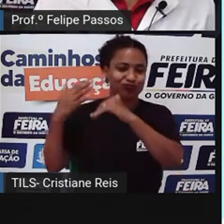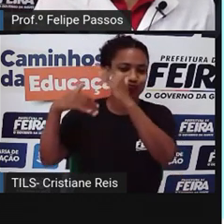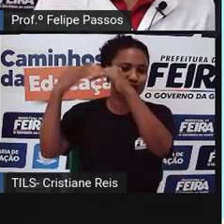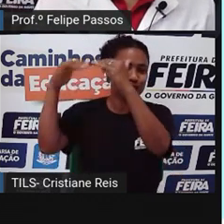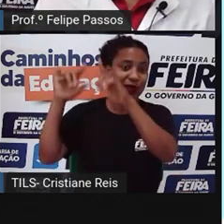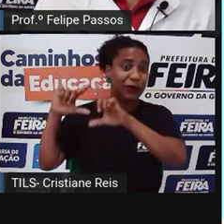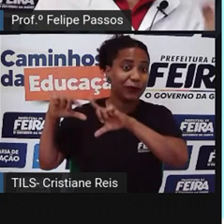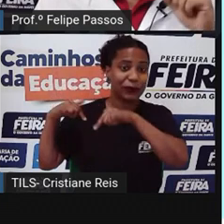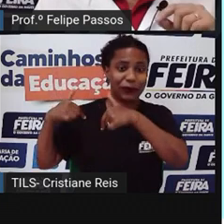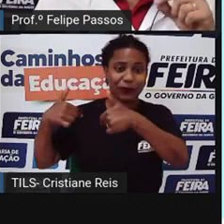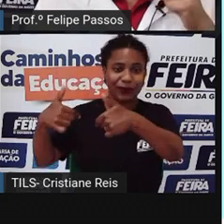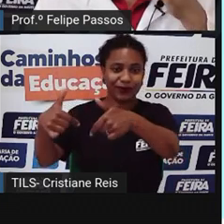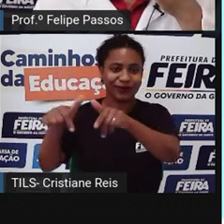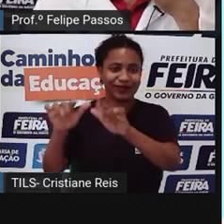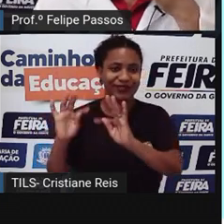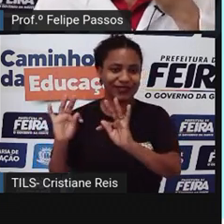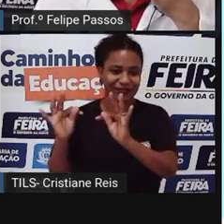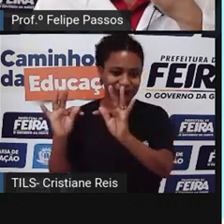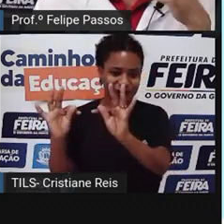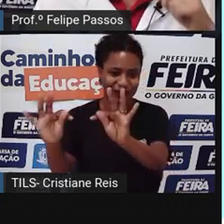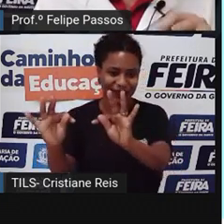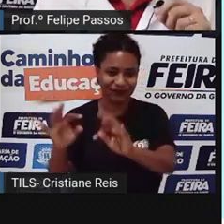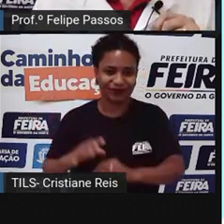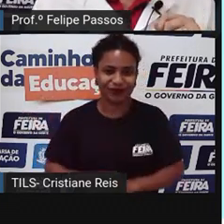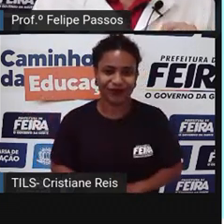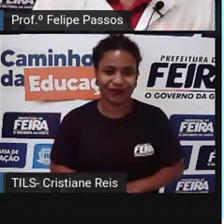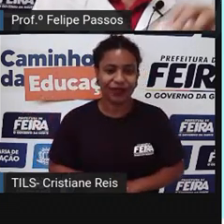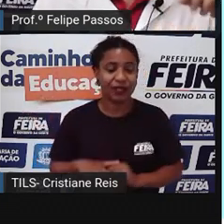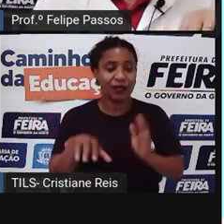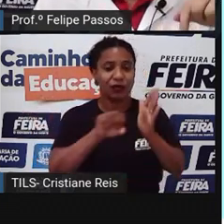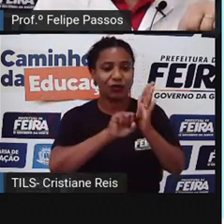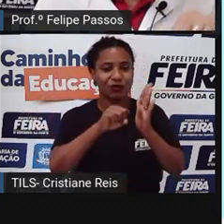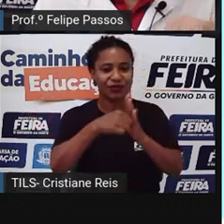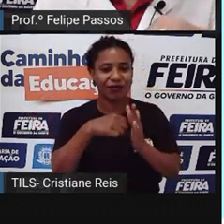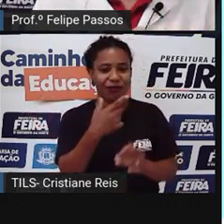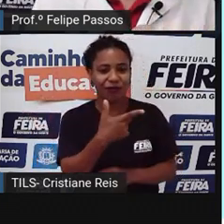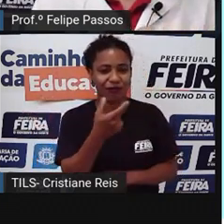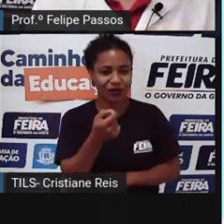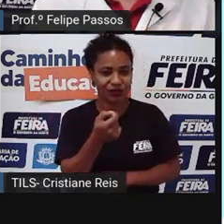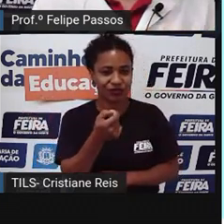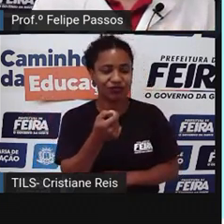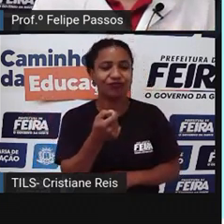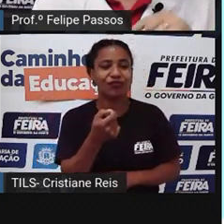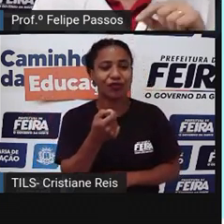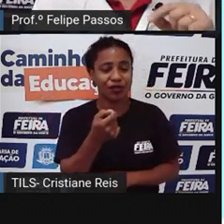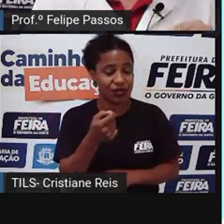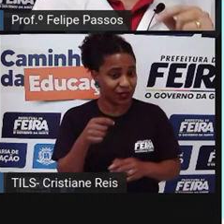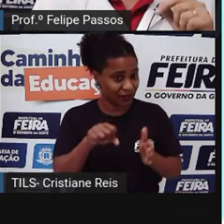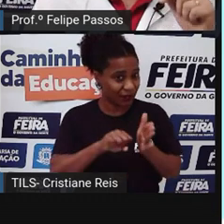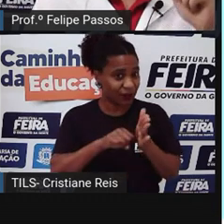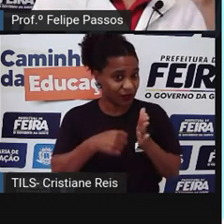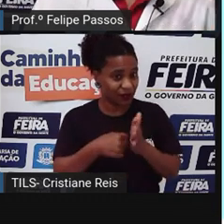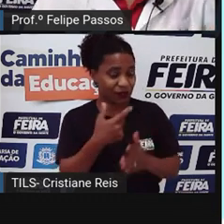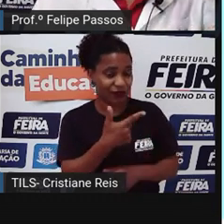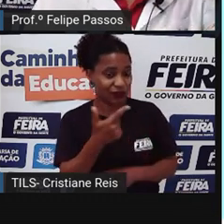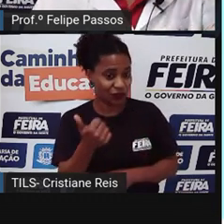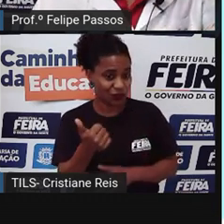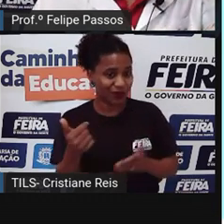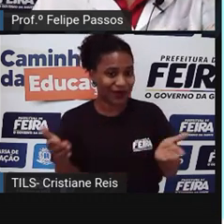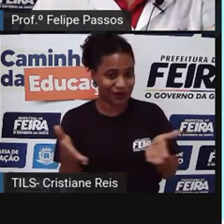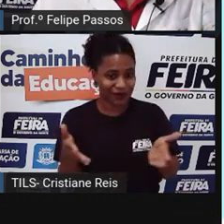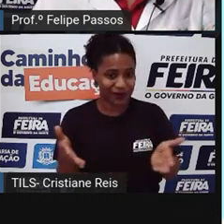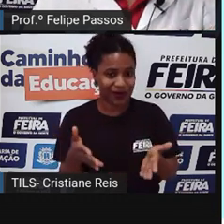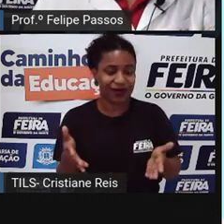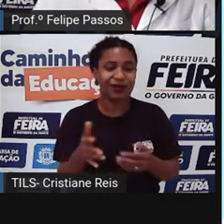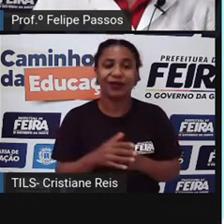tecnologia. Até que nos séculos XX e XXI, a gente está agora no século XXI, surge a Revolução Digital.